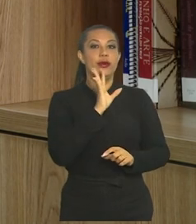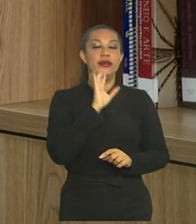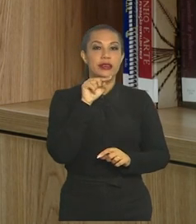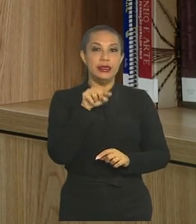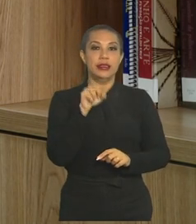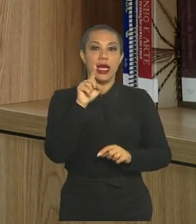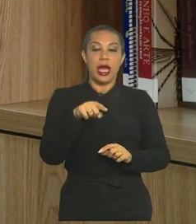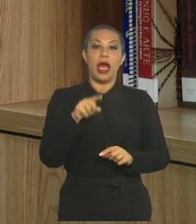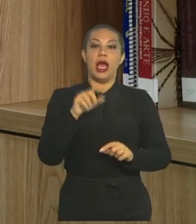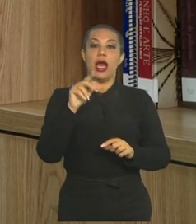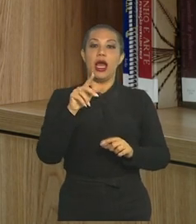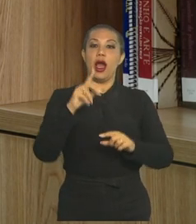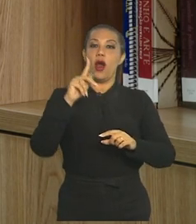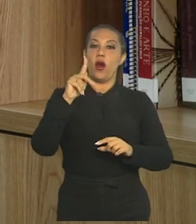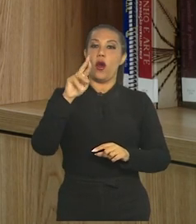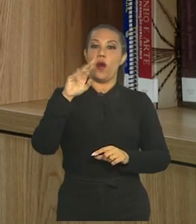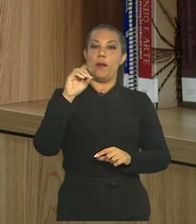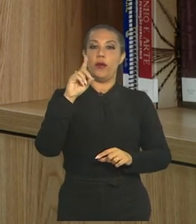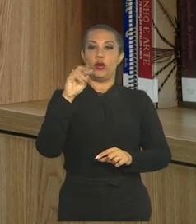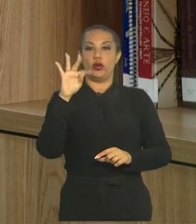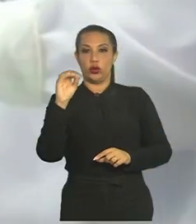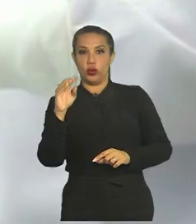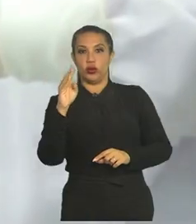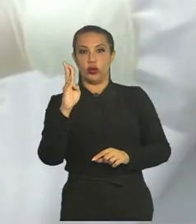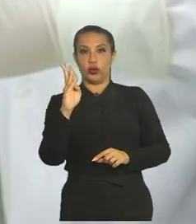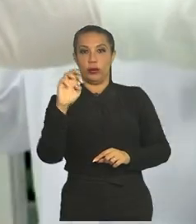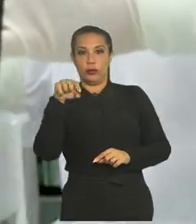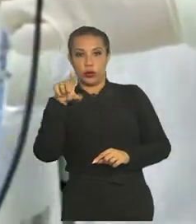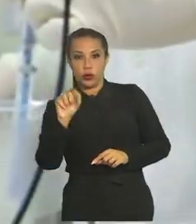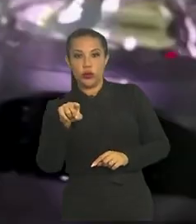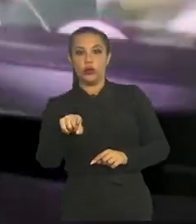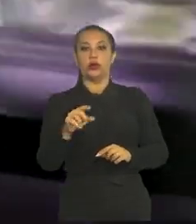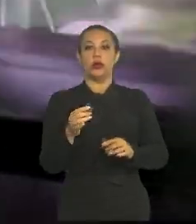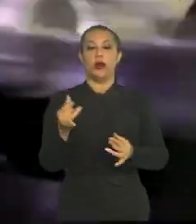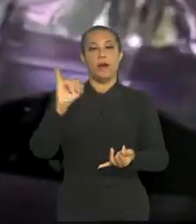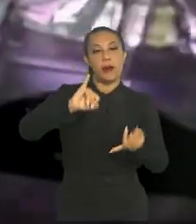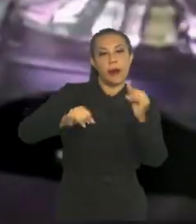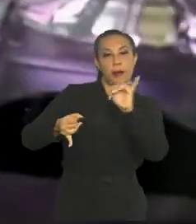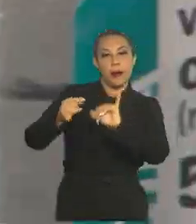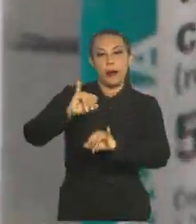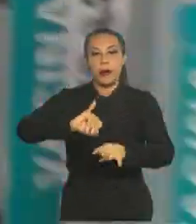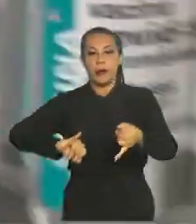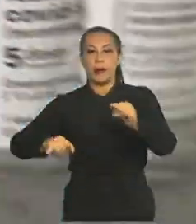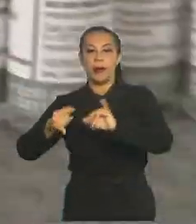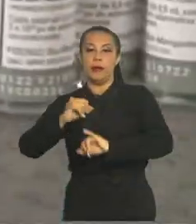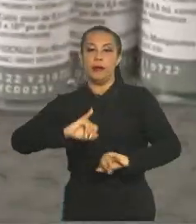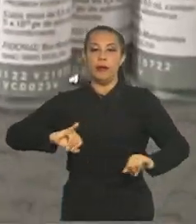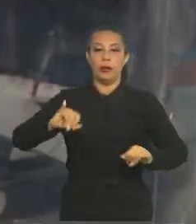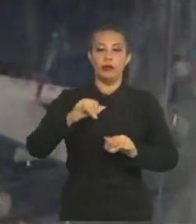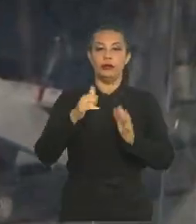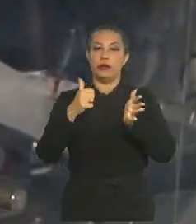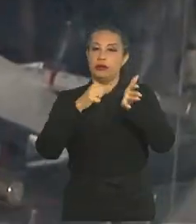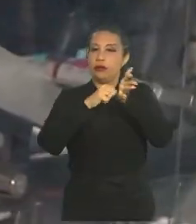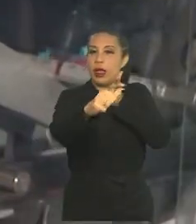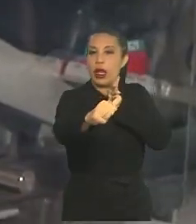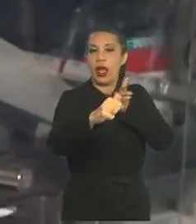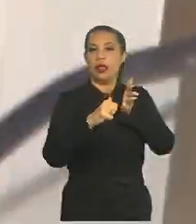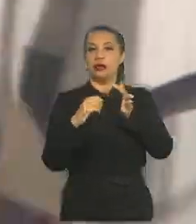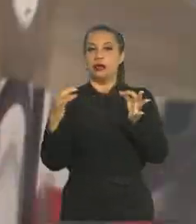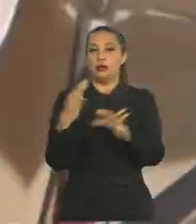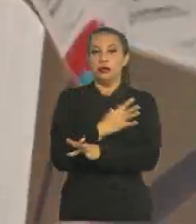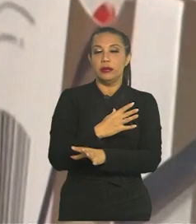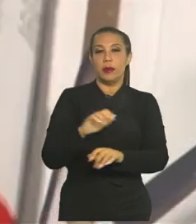o produto bruto, e aí faz a formulação, envasa, faz a rotulagem, embalagem.